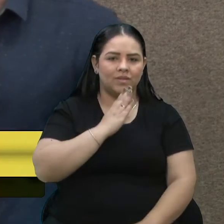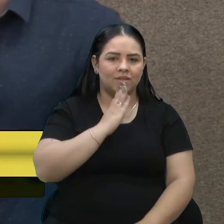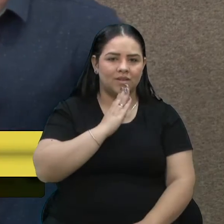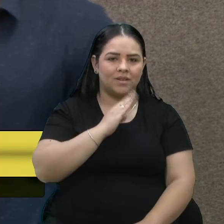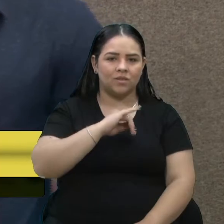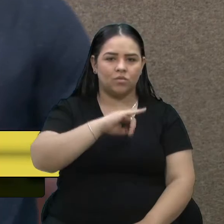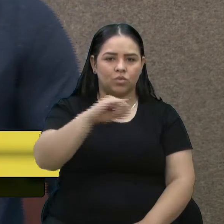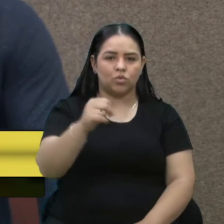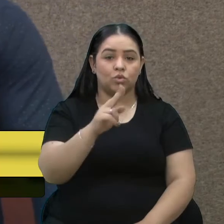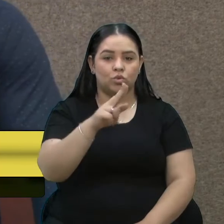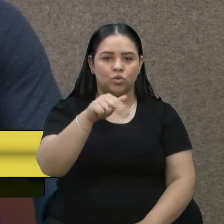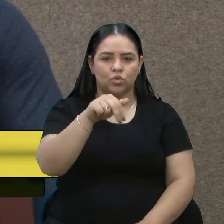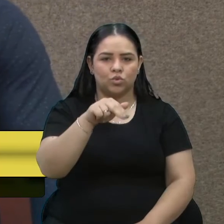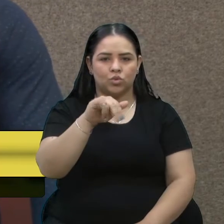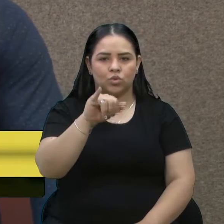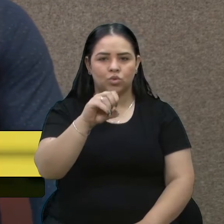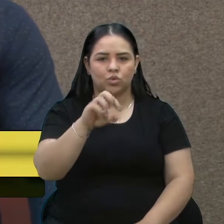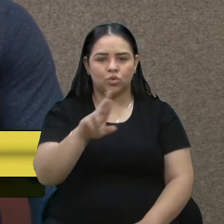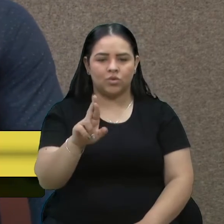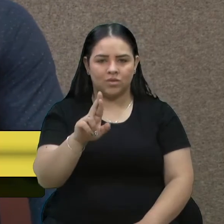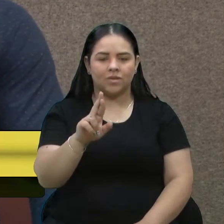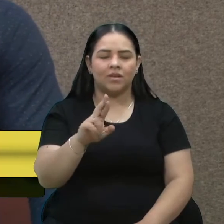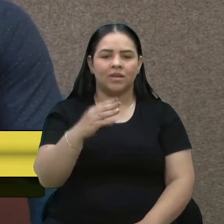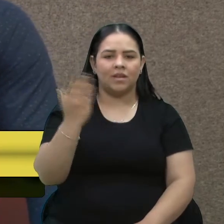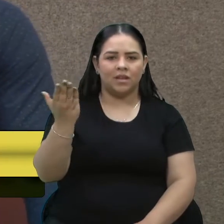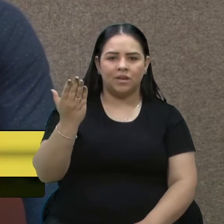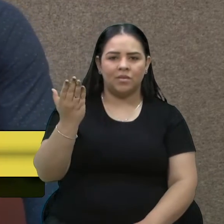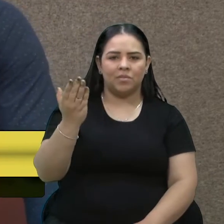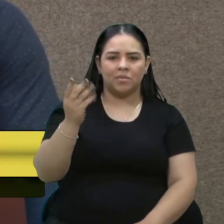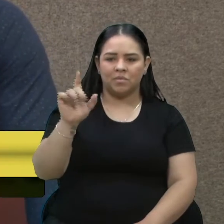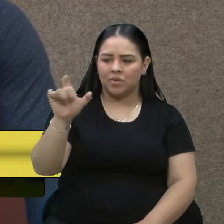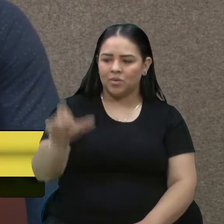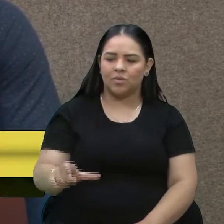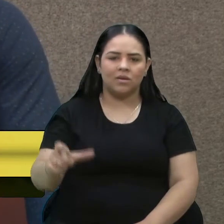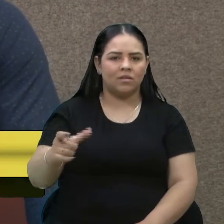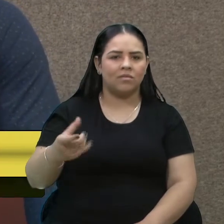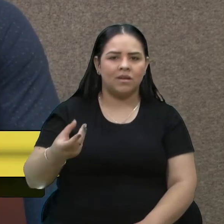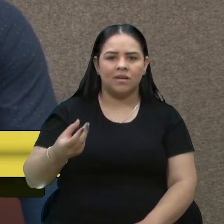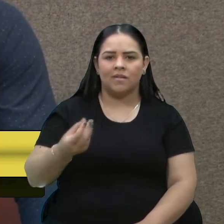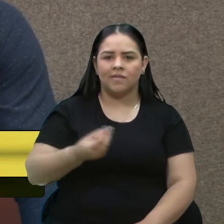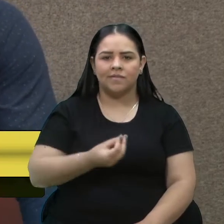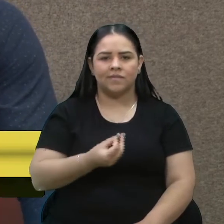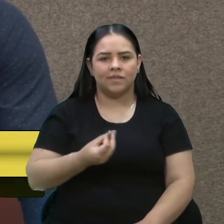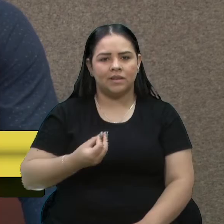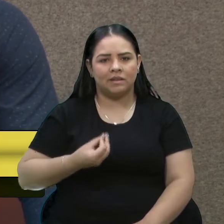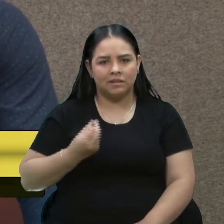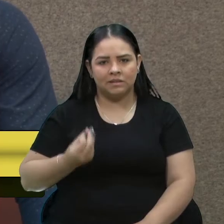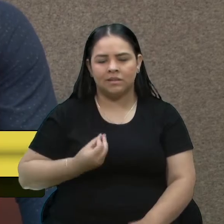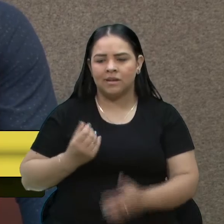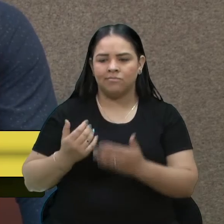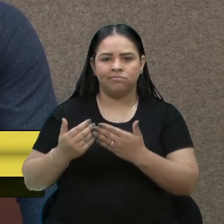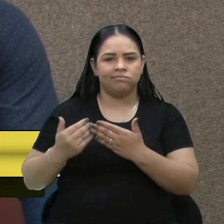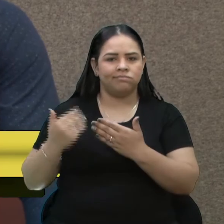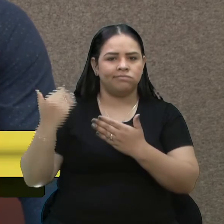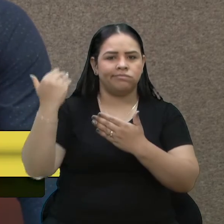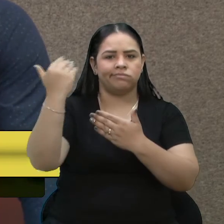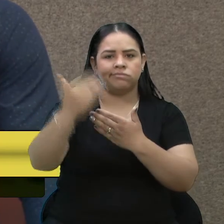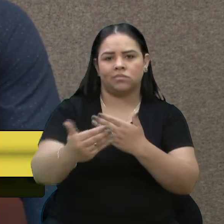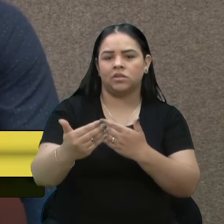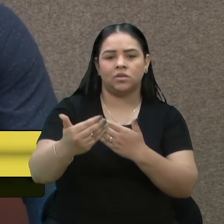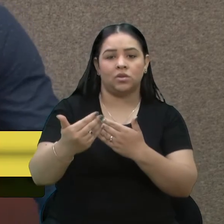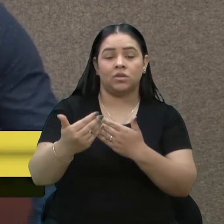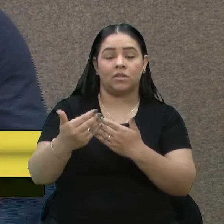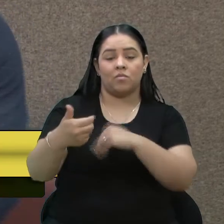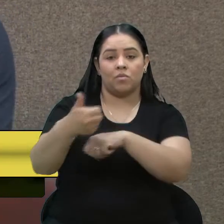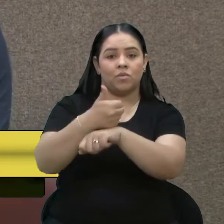com toda a vida pela frente, trabalhador, trabalhador, estava no auge da sua vida